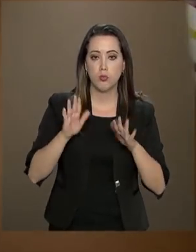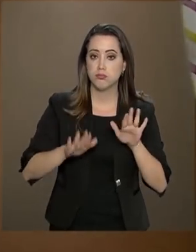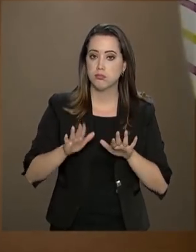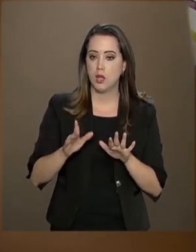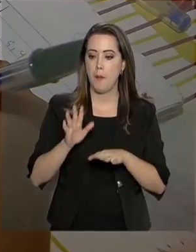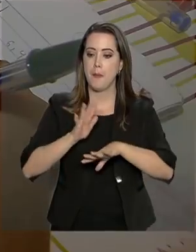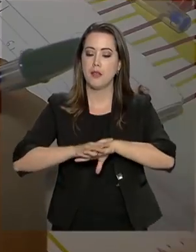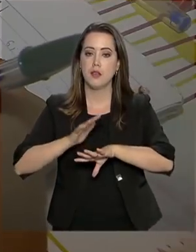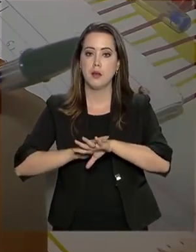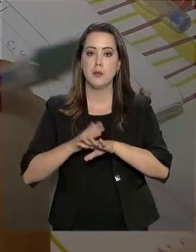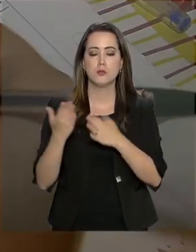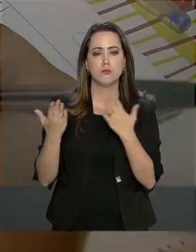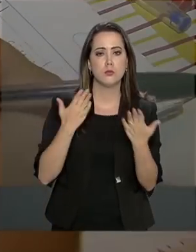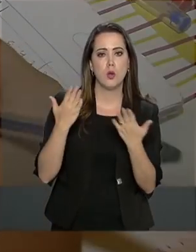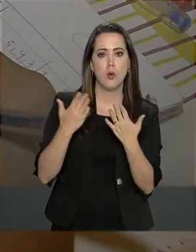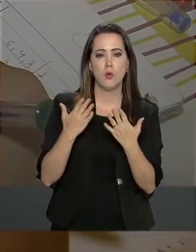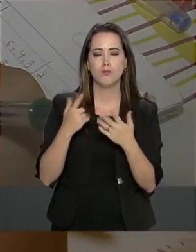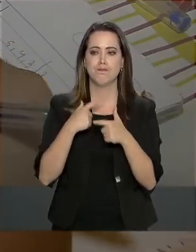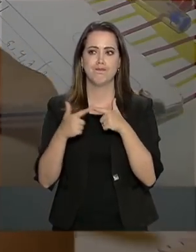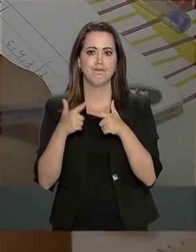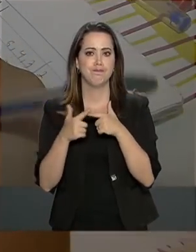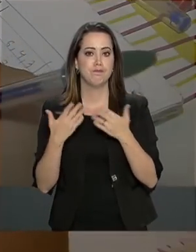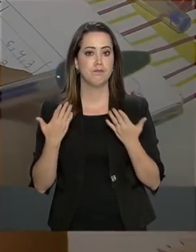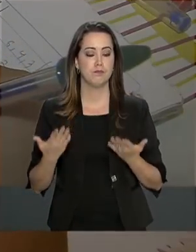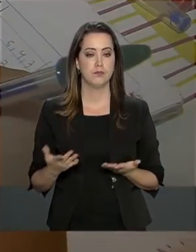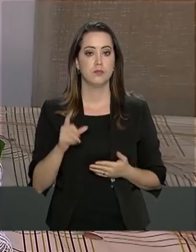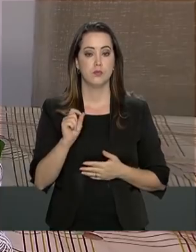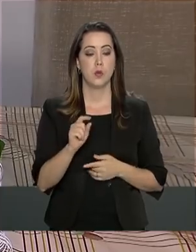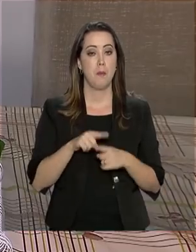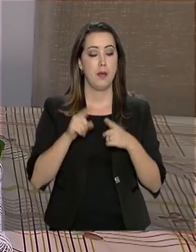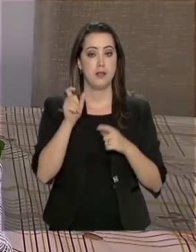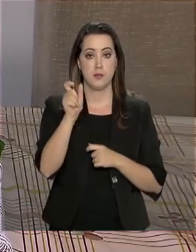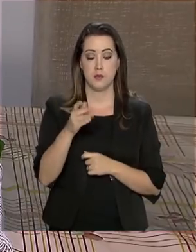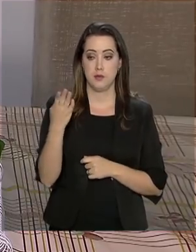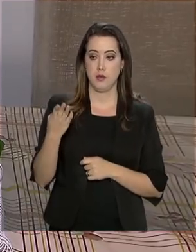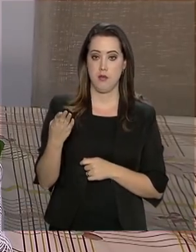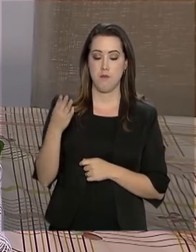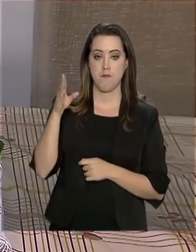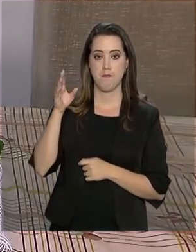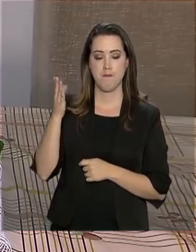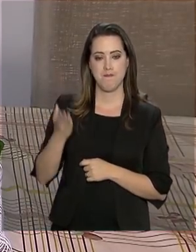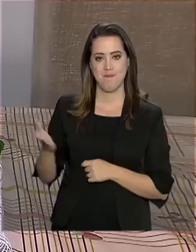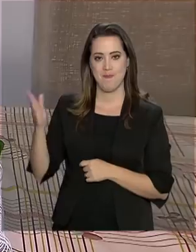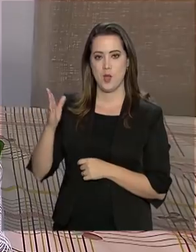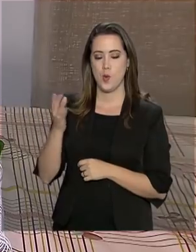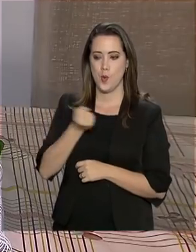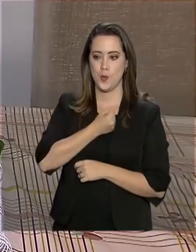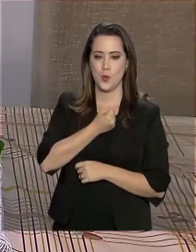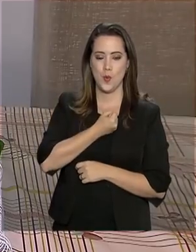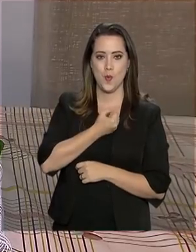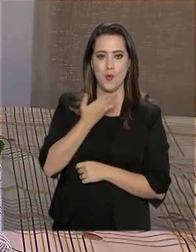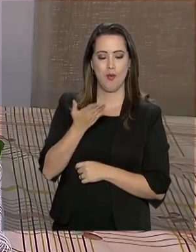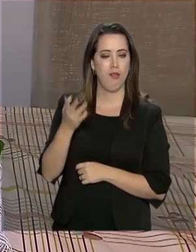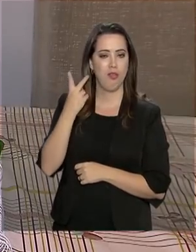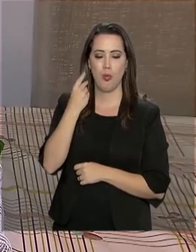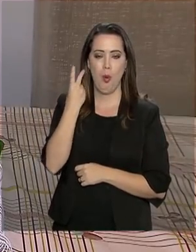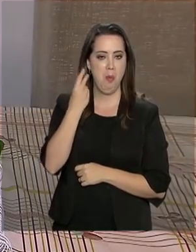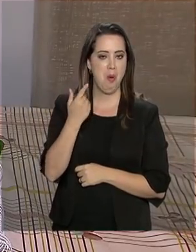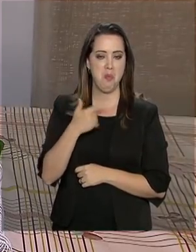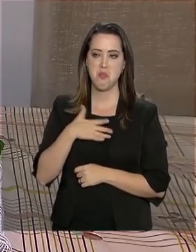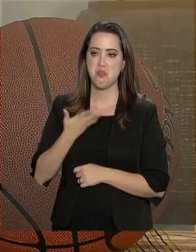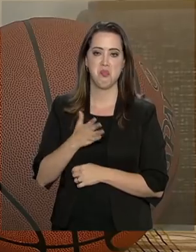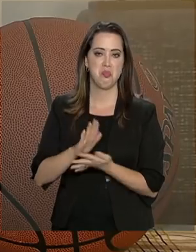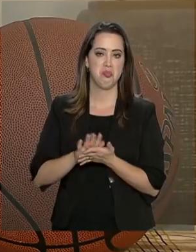matemática mais parece um bicho de sete cabeças. Mas para Emanuel, a relação com os números é natural e não